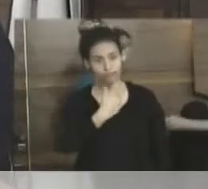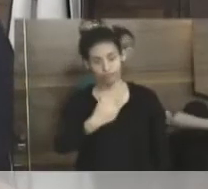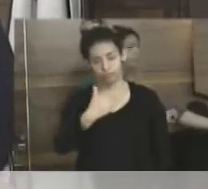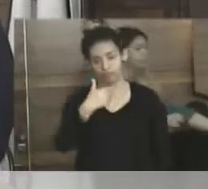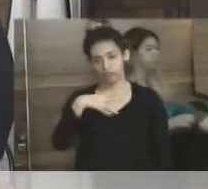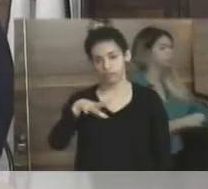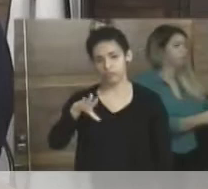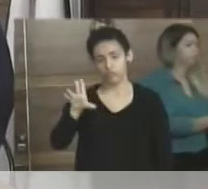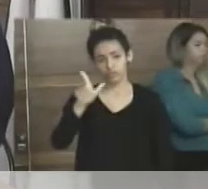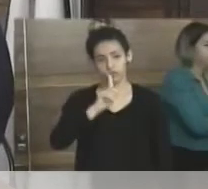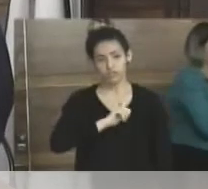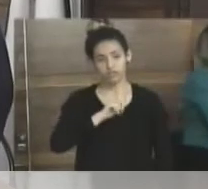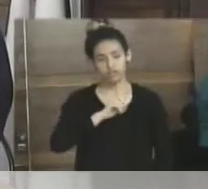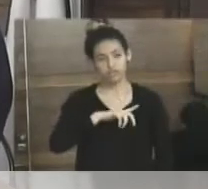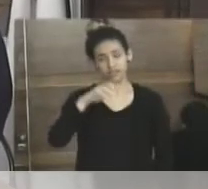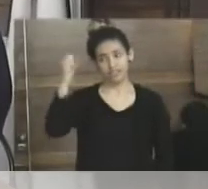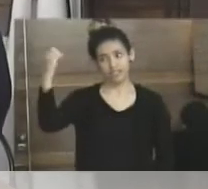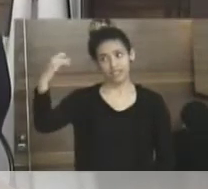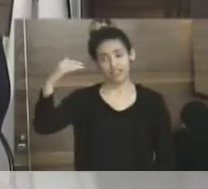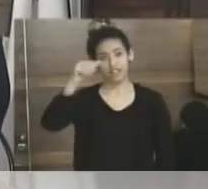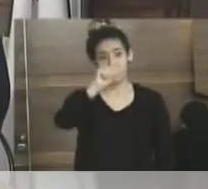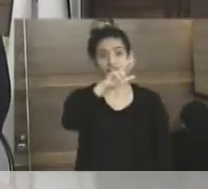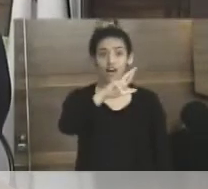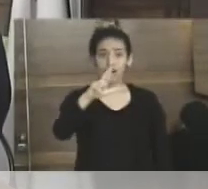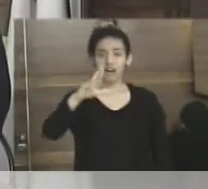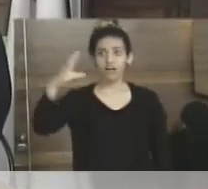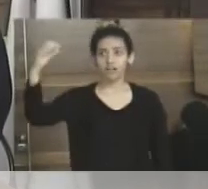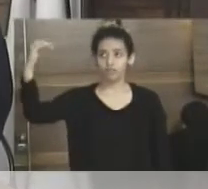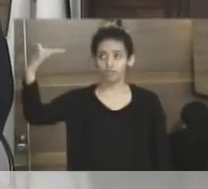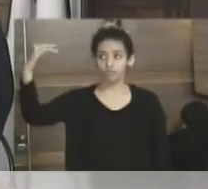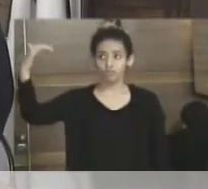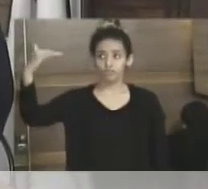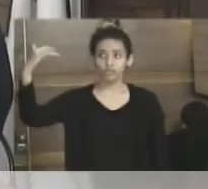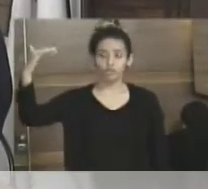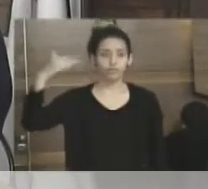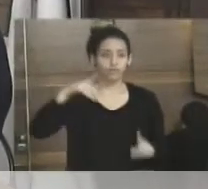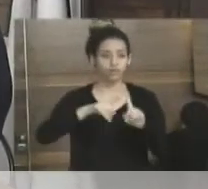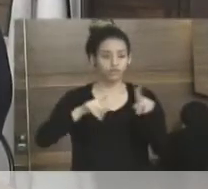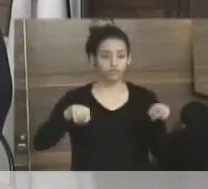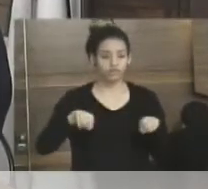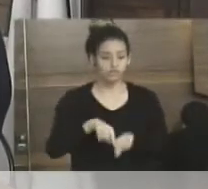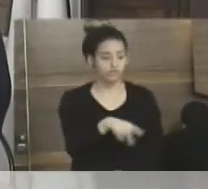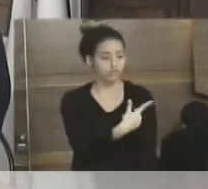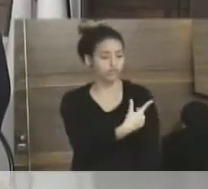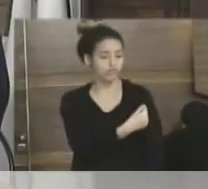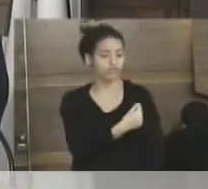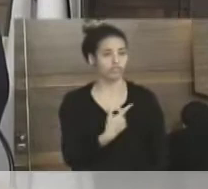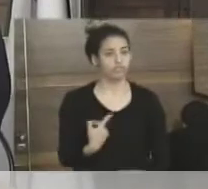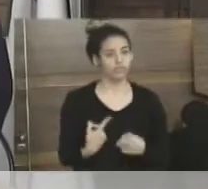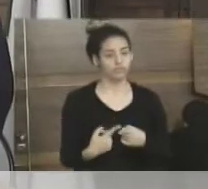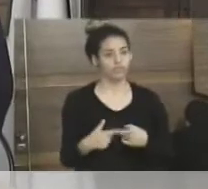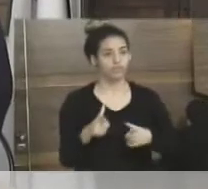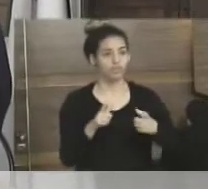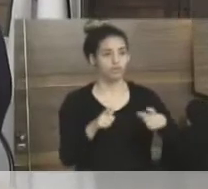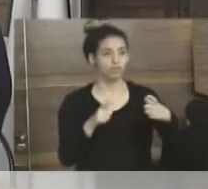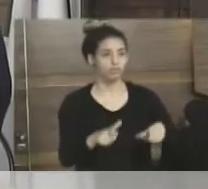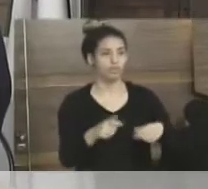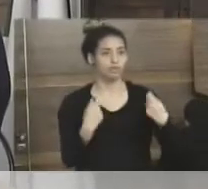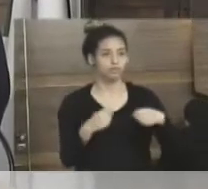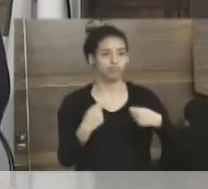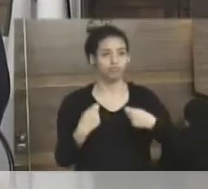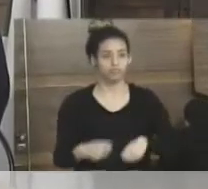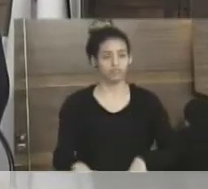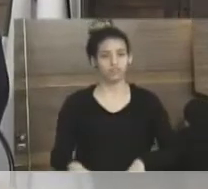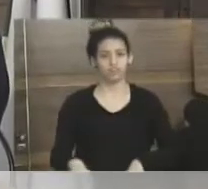eu solicito a instalação do aparelho de ar-condicionado na sala de vacina. Sala de vacina, sala de imunização, tem que ser